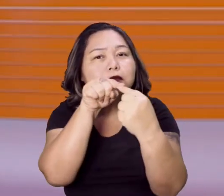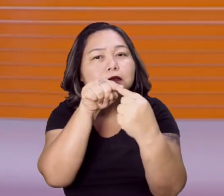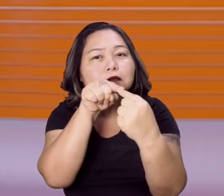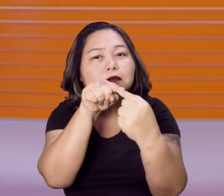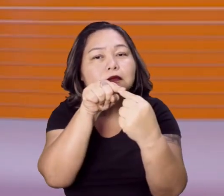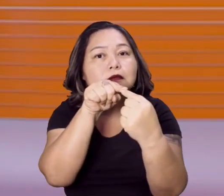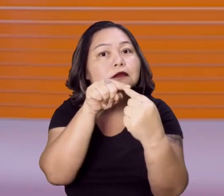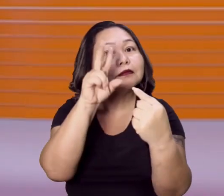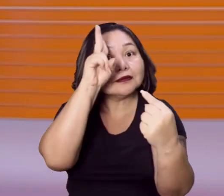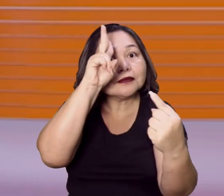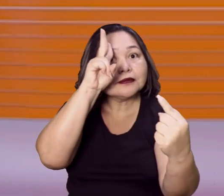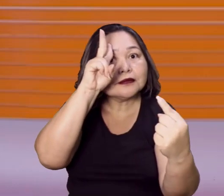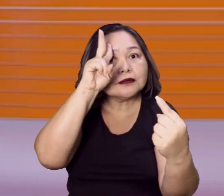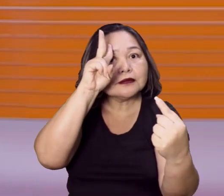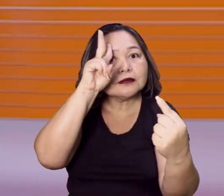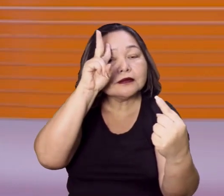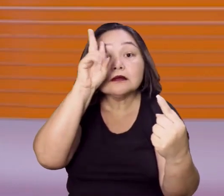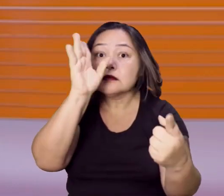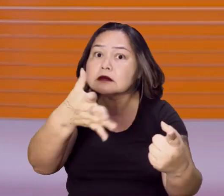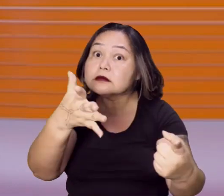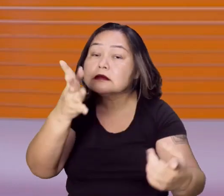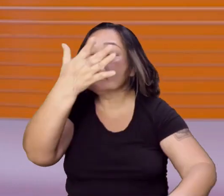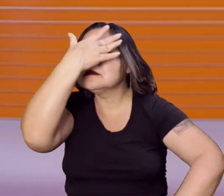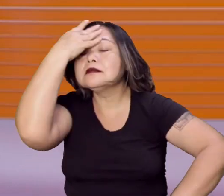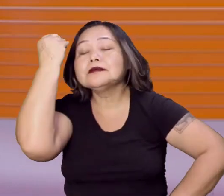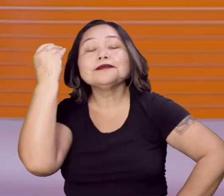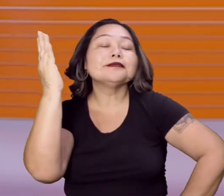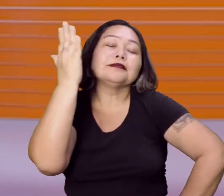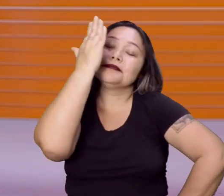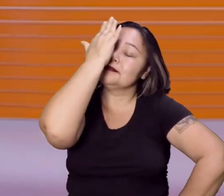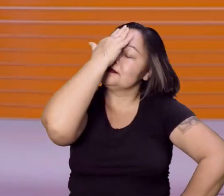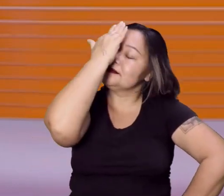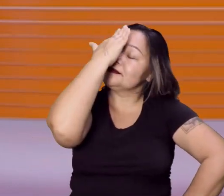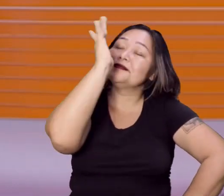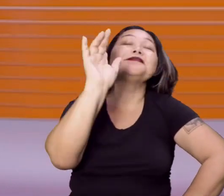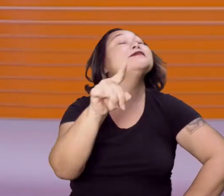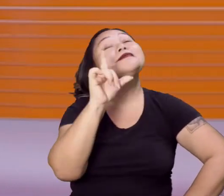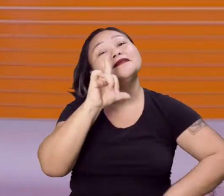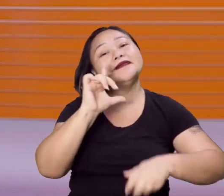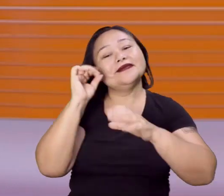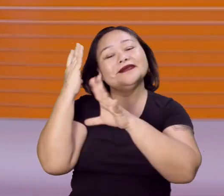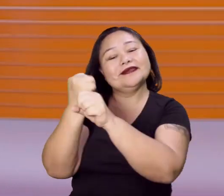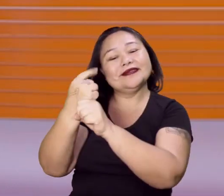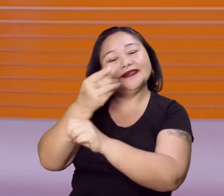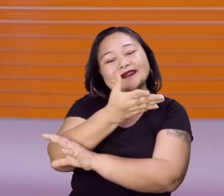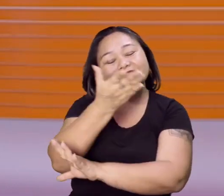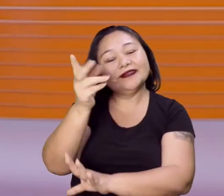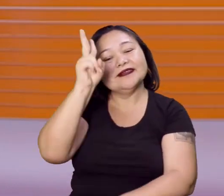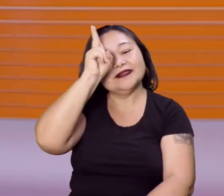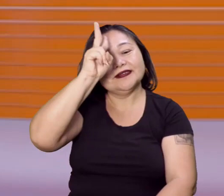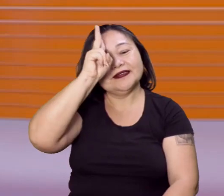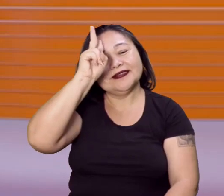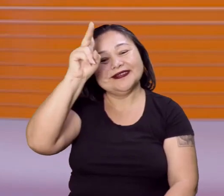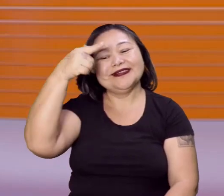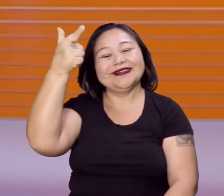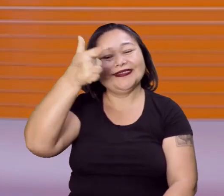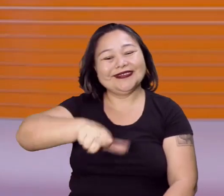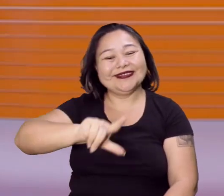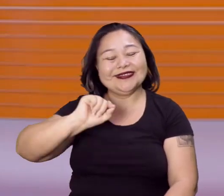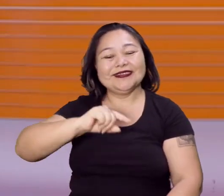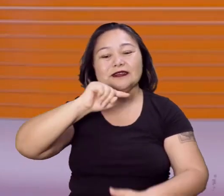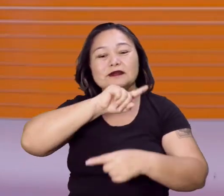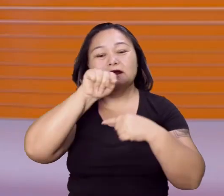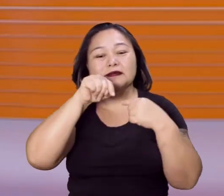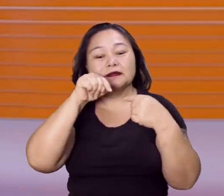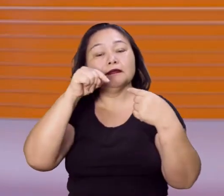ou ainda lembram? Já esqueceram? Eu sabia, gente, eu sabia. Por isso que a gente faz a revisão para vocês lembrarem de novo quais